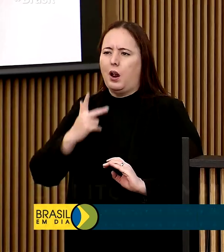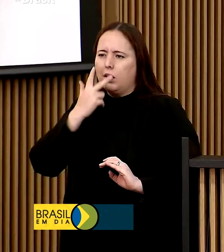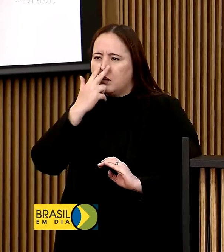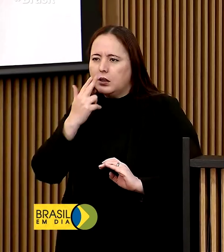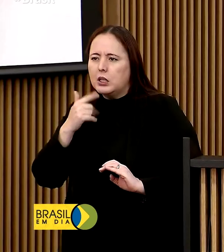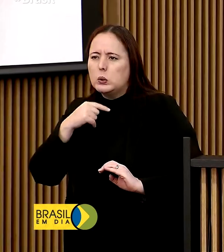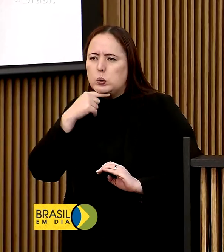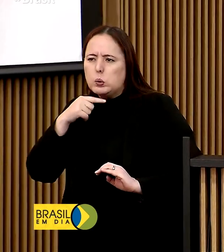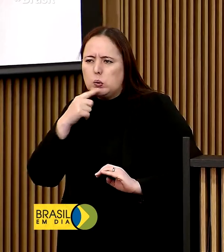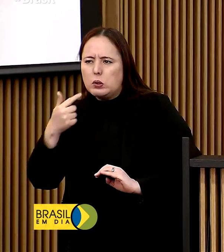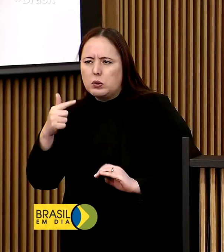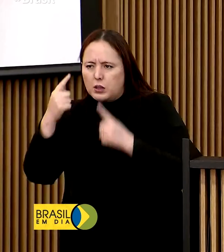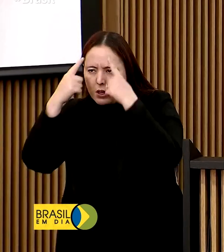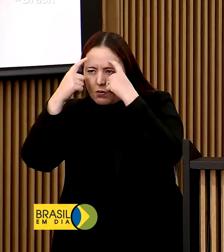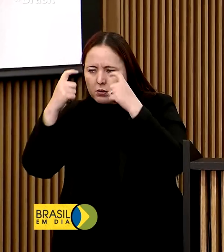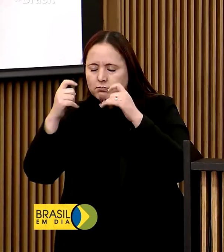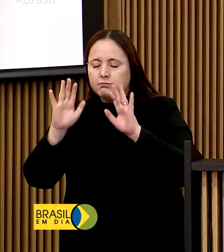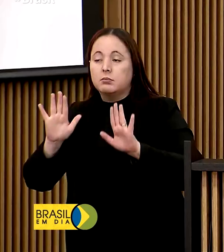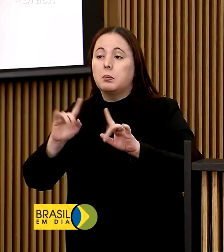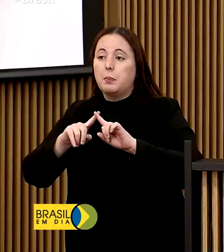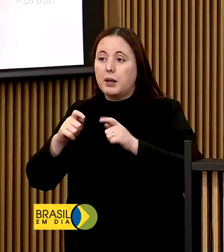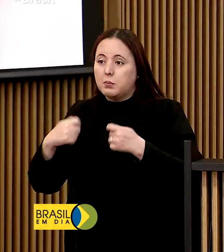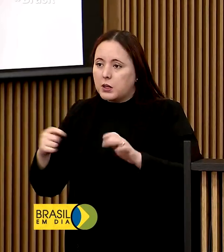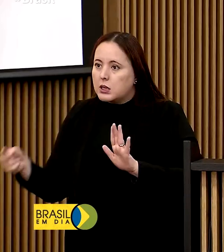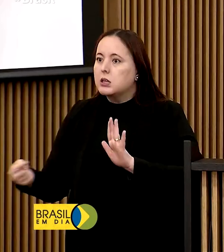houve violência, não hesite. Denuncie. violência, tenha violência, hesite. Obrigado.